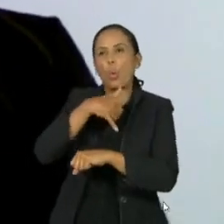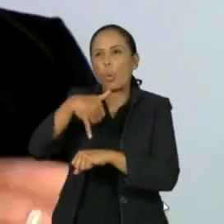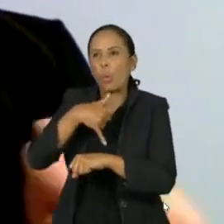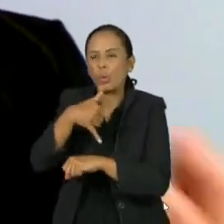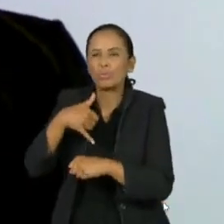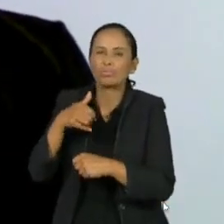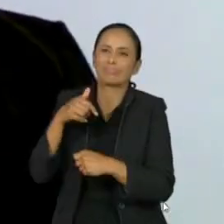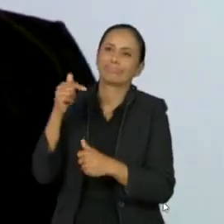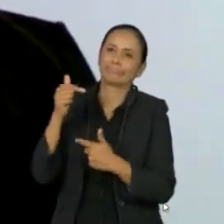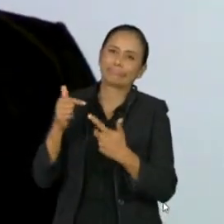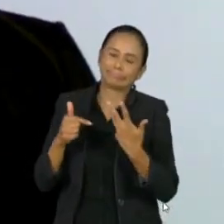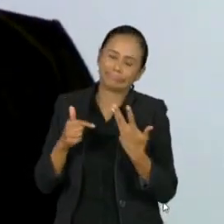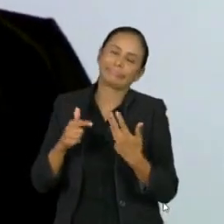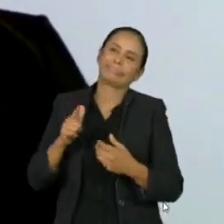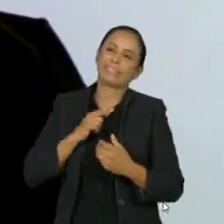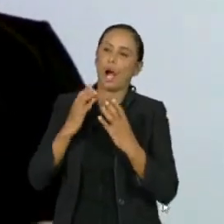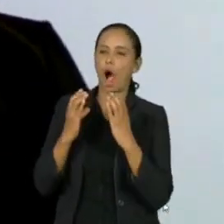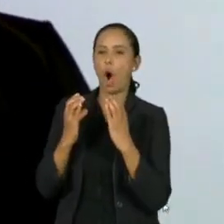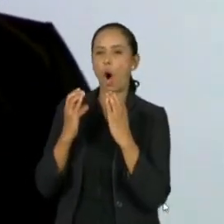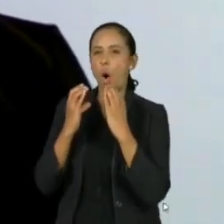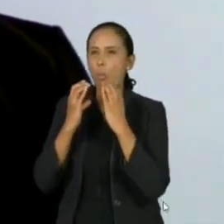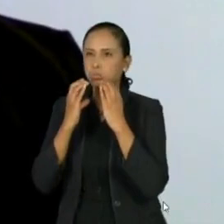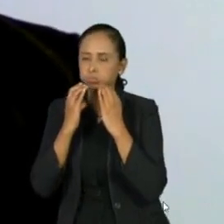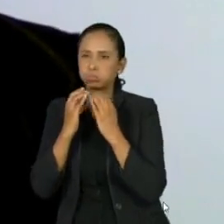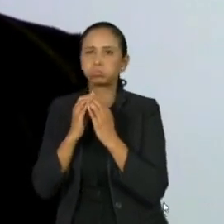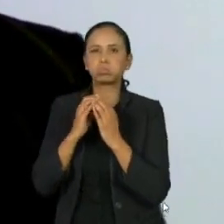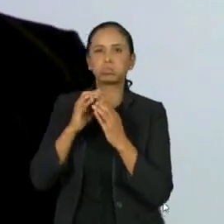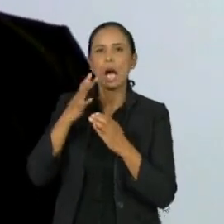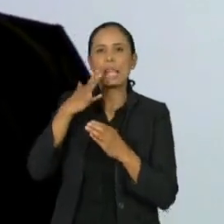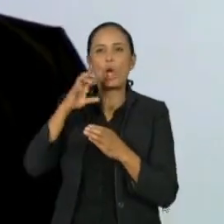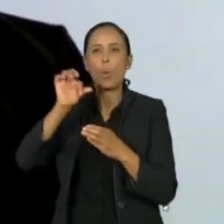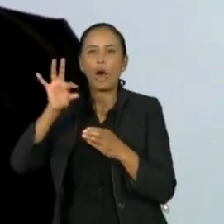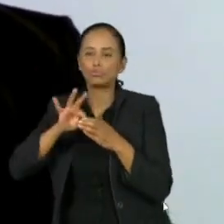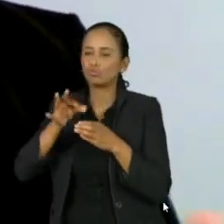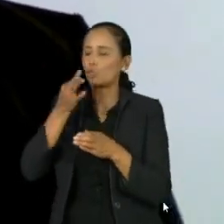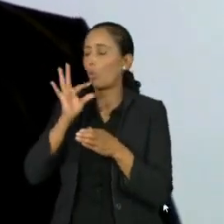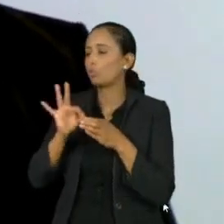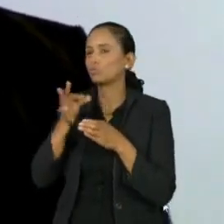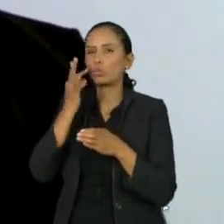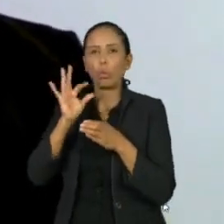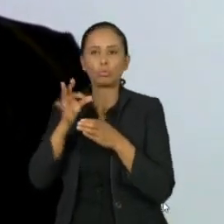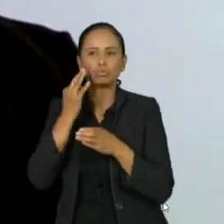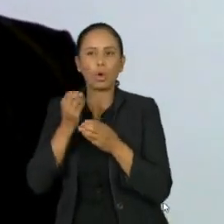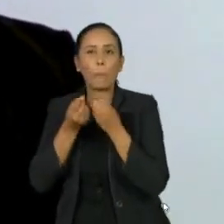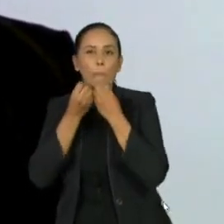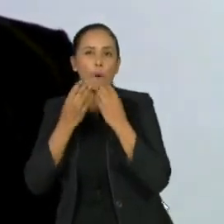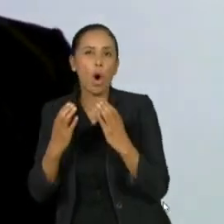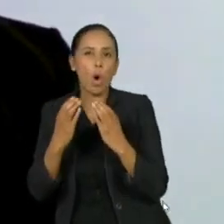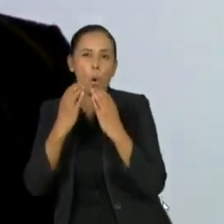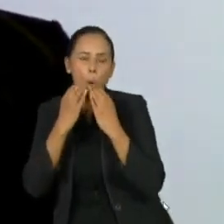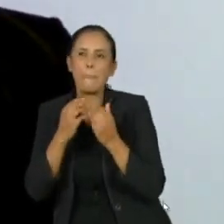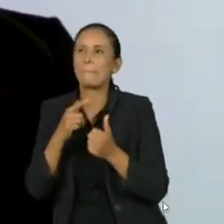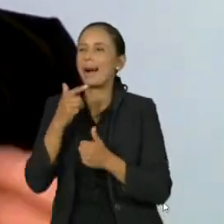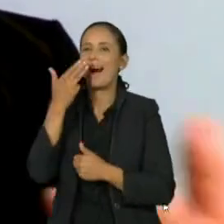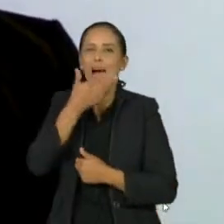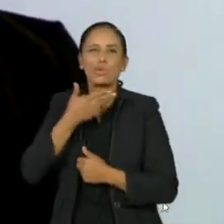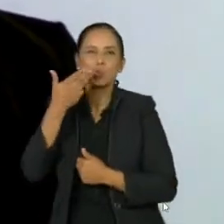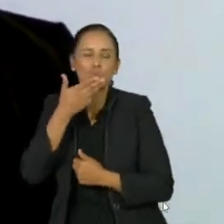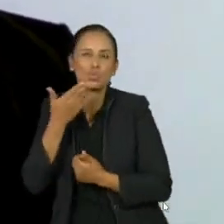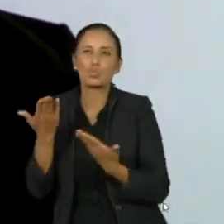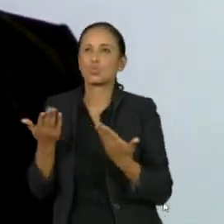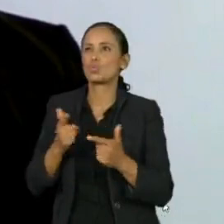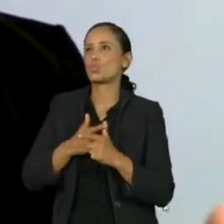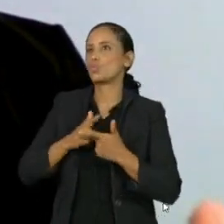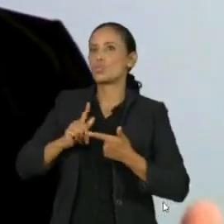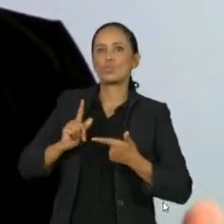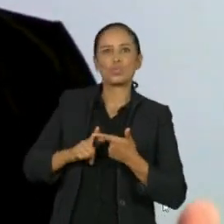alimentos ultraprocessados, alimentos que são muito gordurosos, que têm um conteúdo de açúcar grande, bebidas